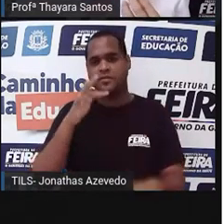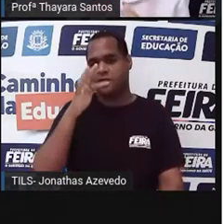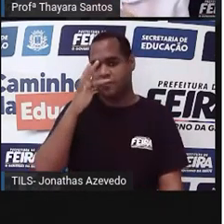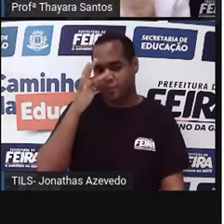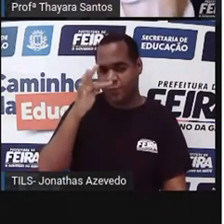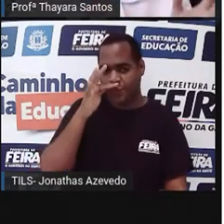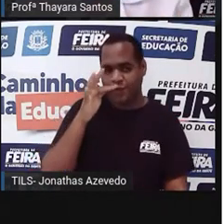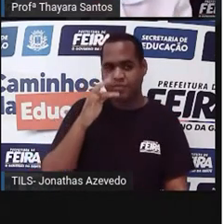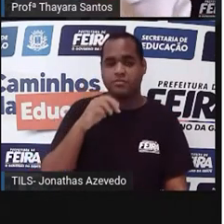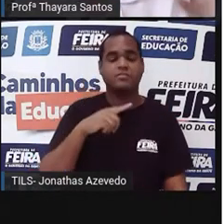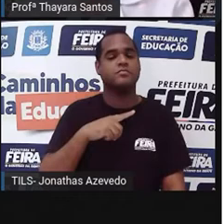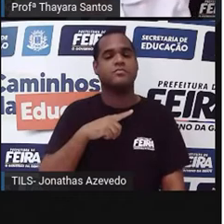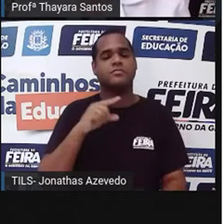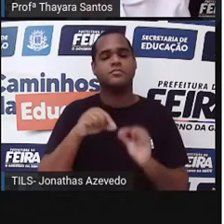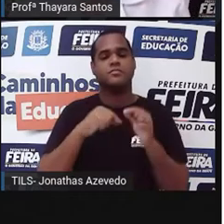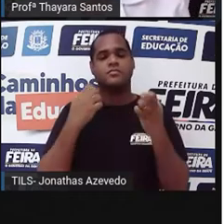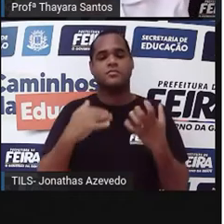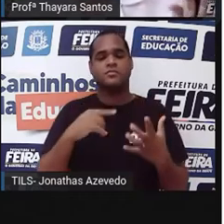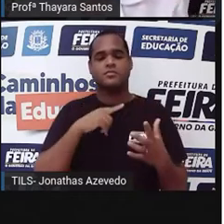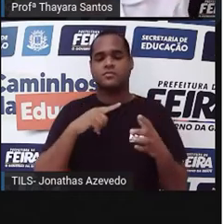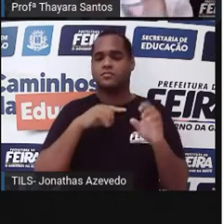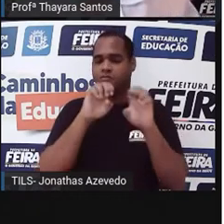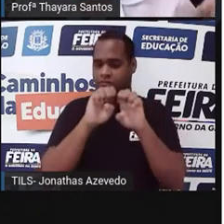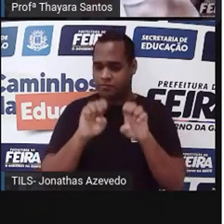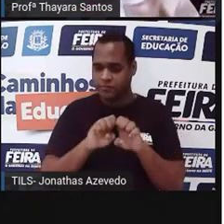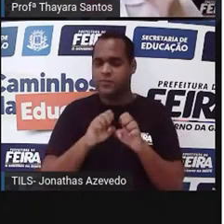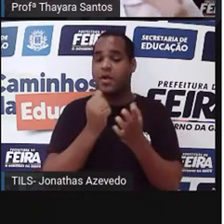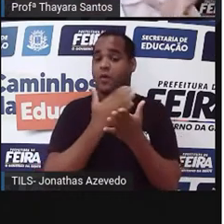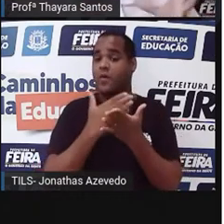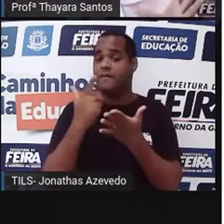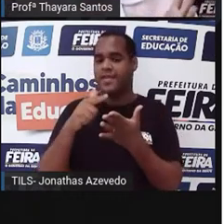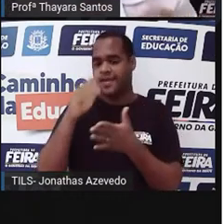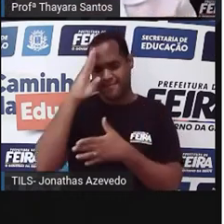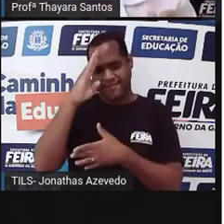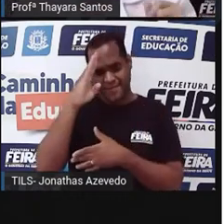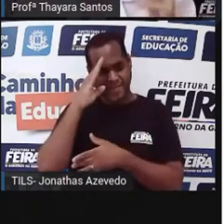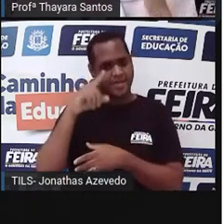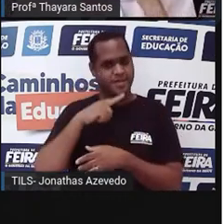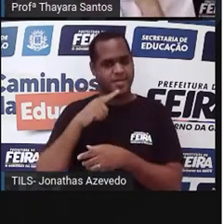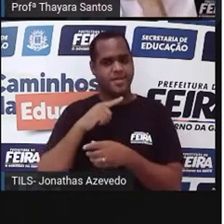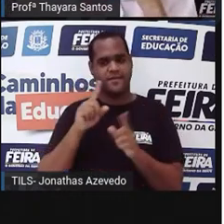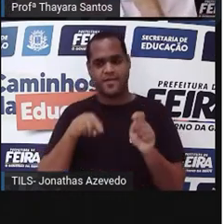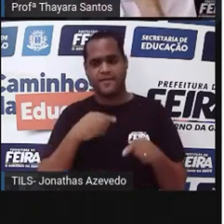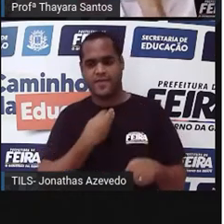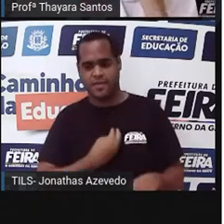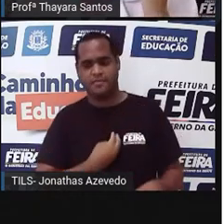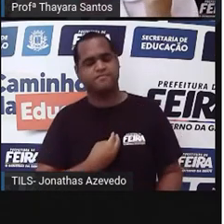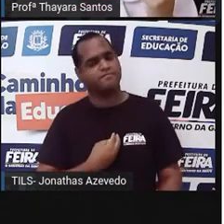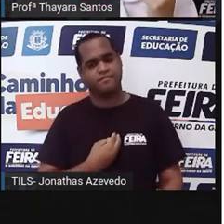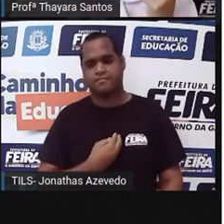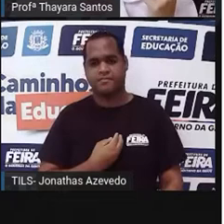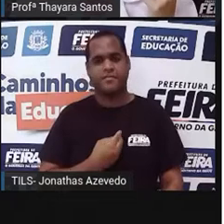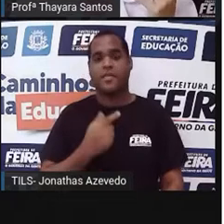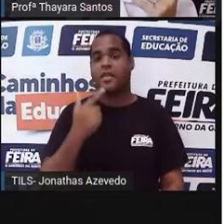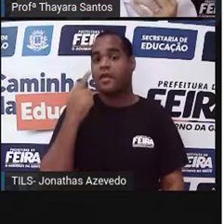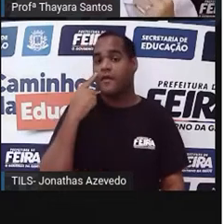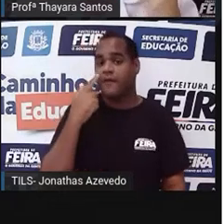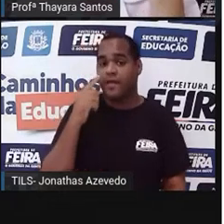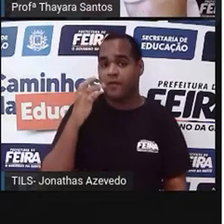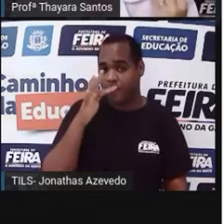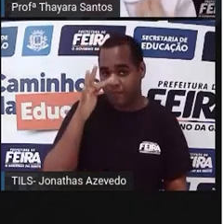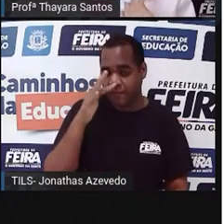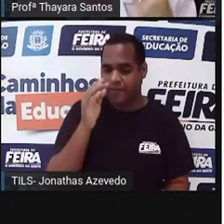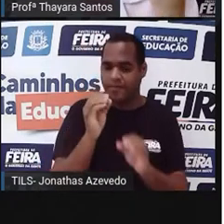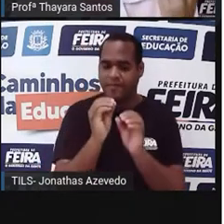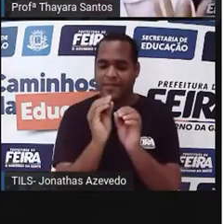Então, ela tem aqui... vamos começar com as outras estruturas, que não são diretamente reprodutivas ainda. Então, as flores vão ter as pétalas, que